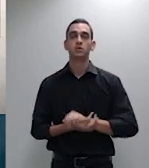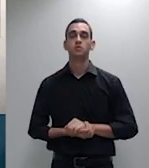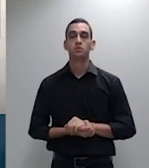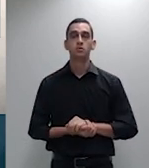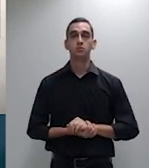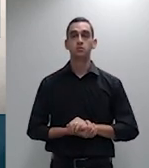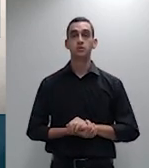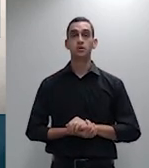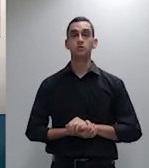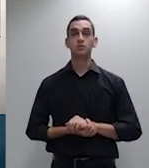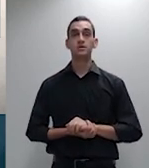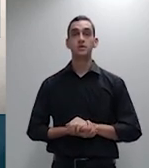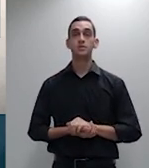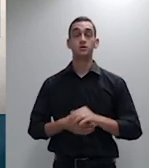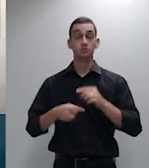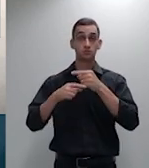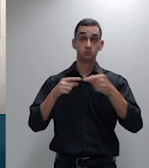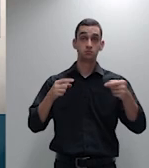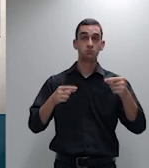sessão. Muito obrigado, senhor presidente.